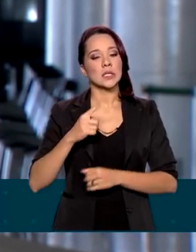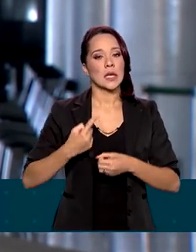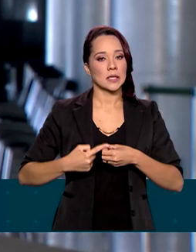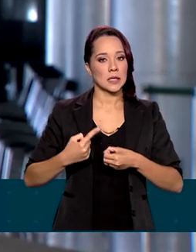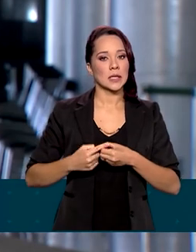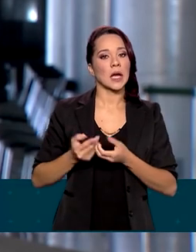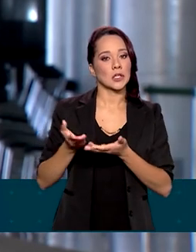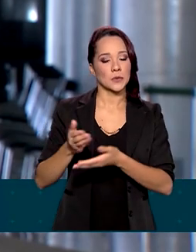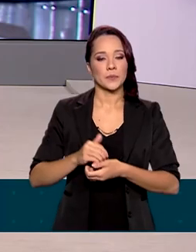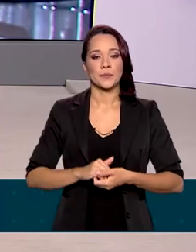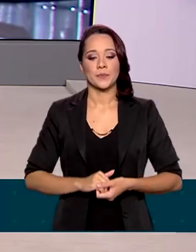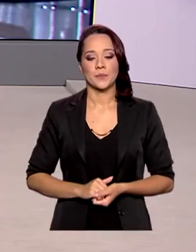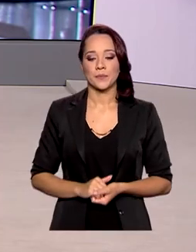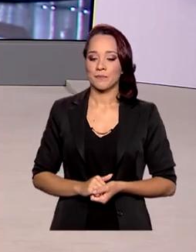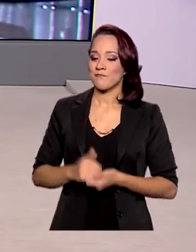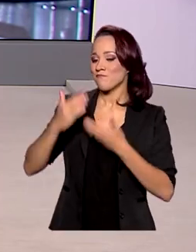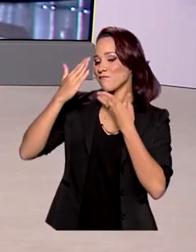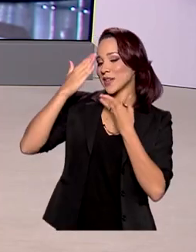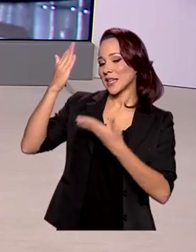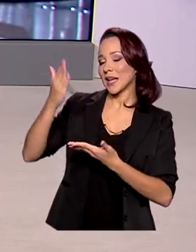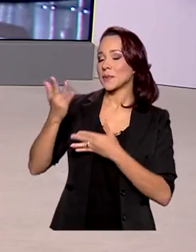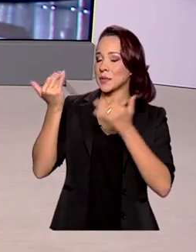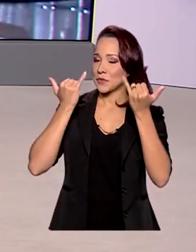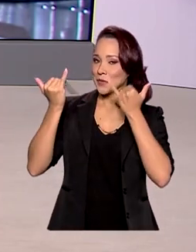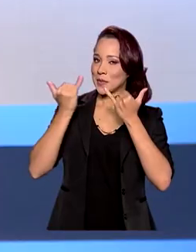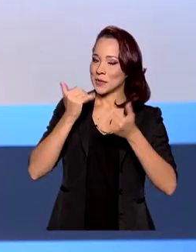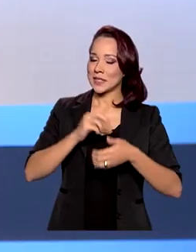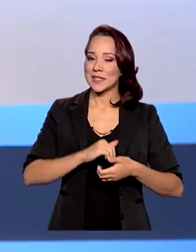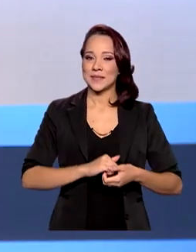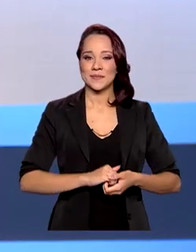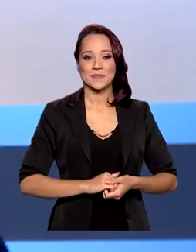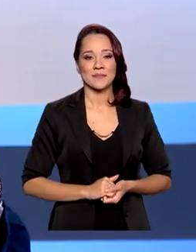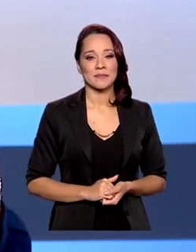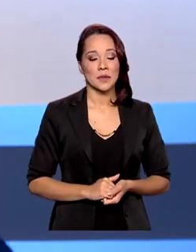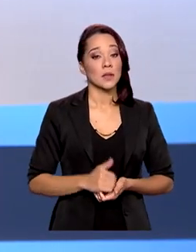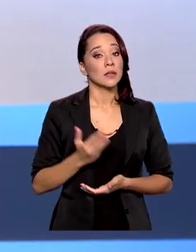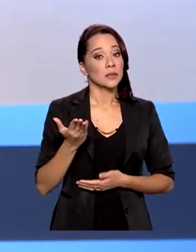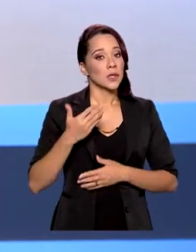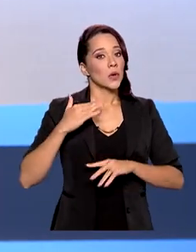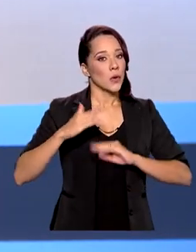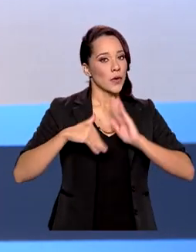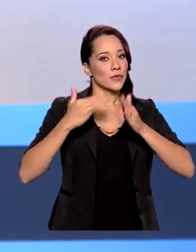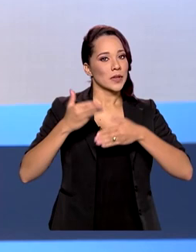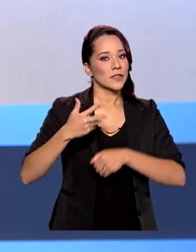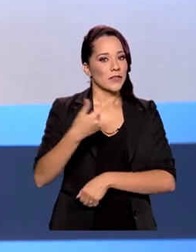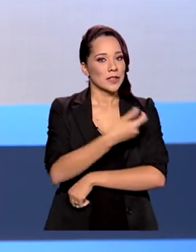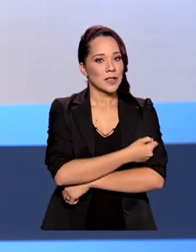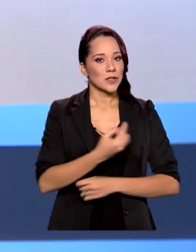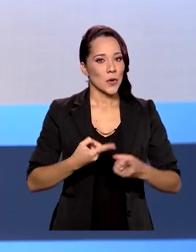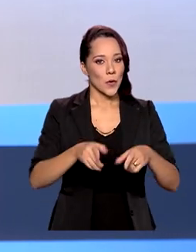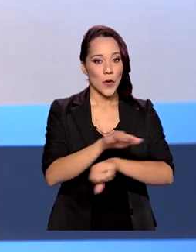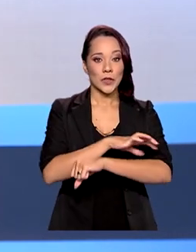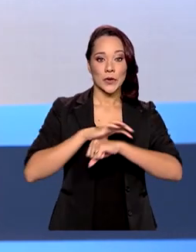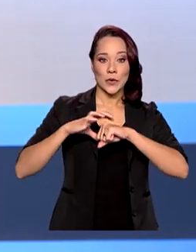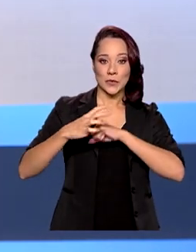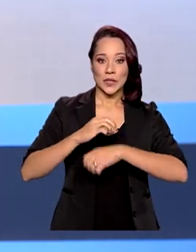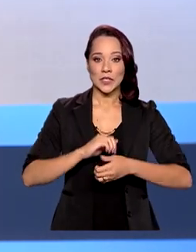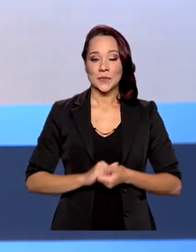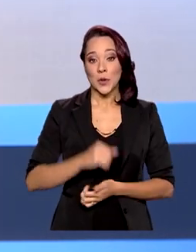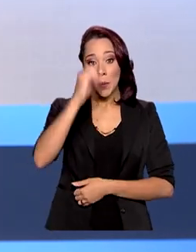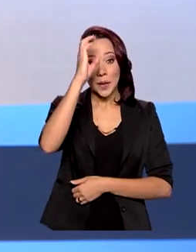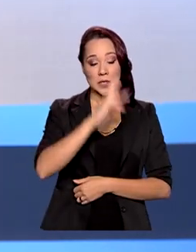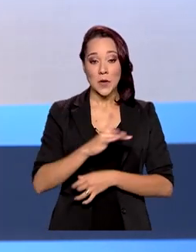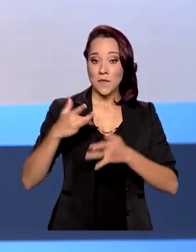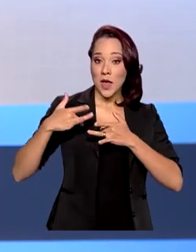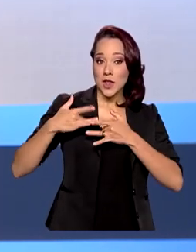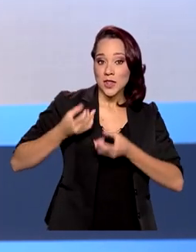cidade de destino. Renata. Obrigada, Glauco, pelas suas informações. E olha, com o avanço da vacinação contra a Covid-19, o Brasil